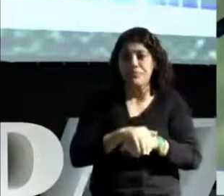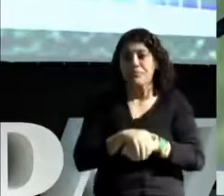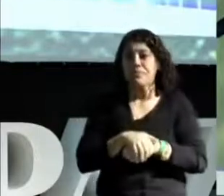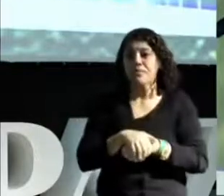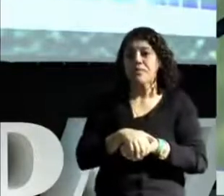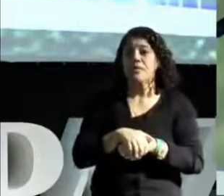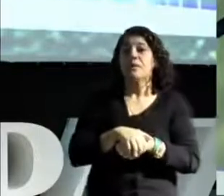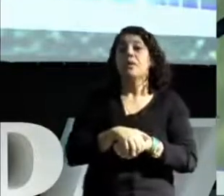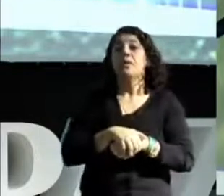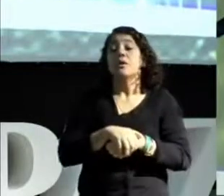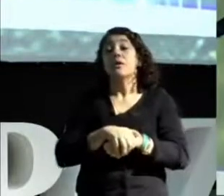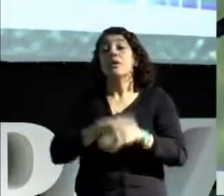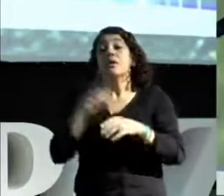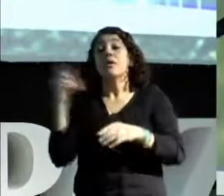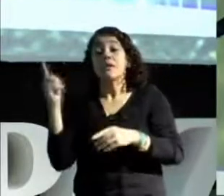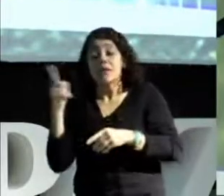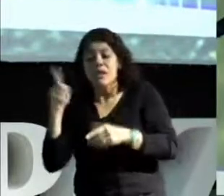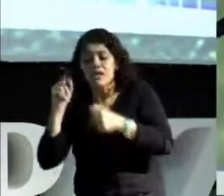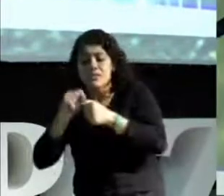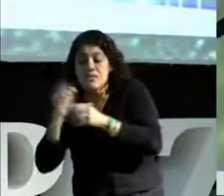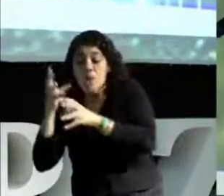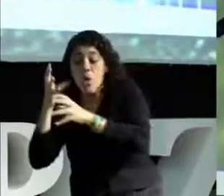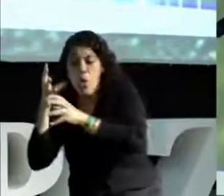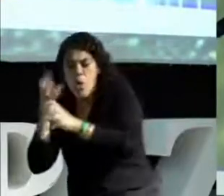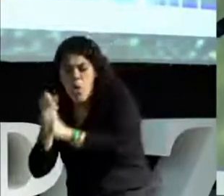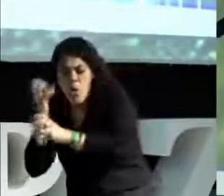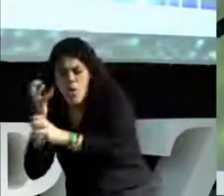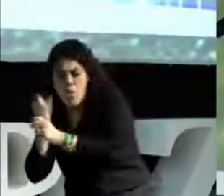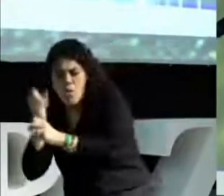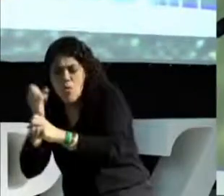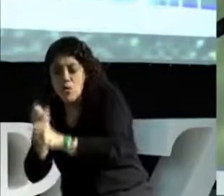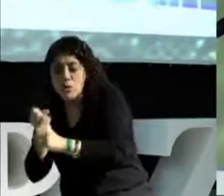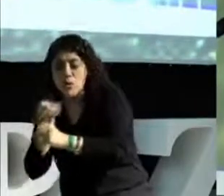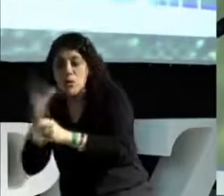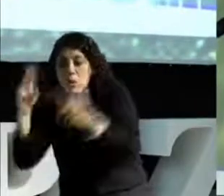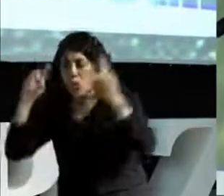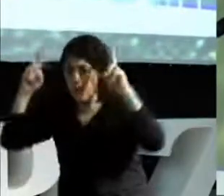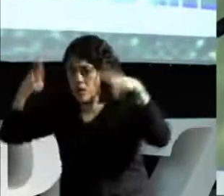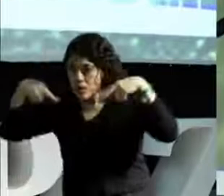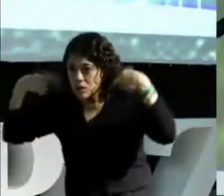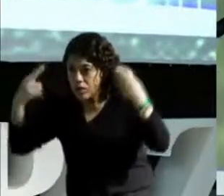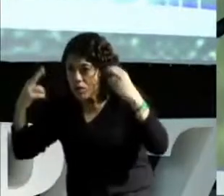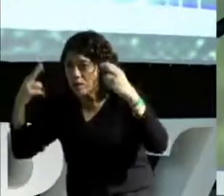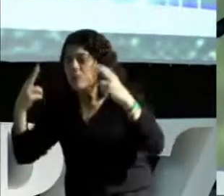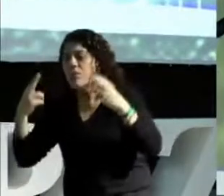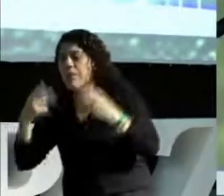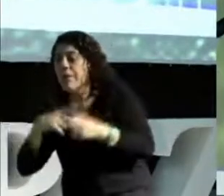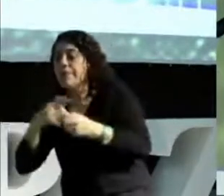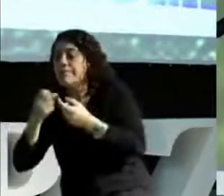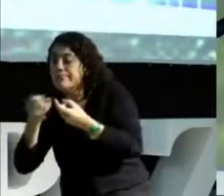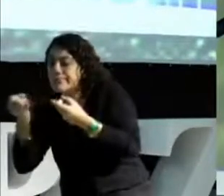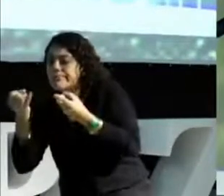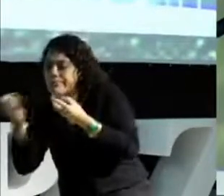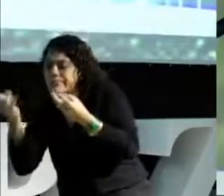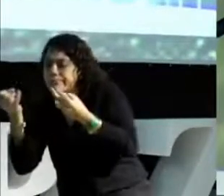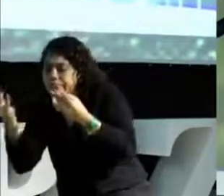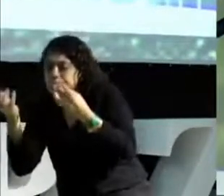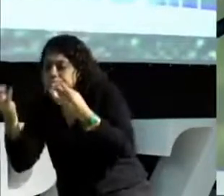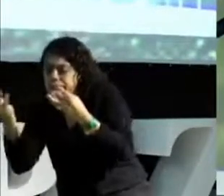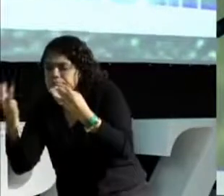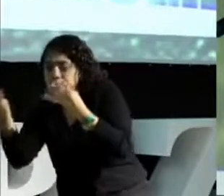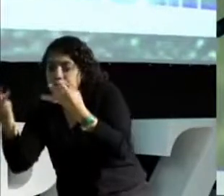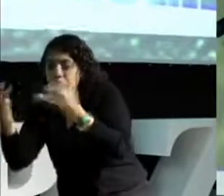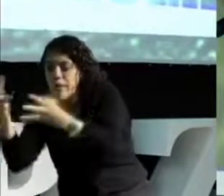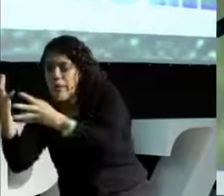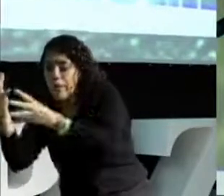é cálculo. Então eles faziam as contas com pedrinhas. Quantas ovelhas? 25, aí 25 pedrinhas. Levou mais quanto? Mais 12, aí mais 12 pedrinhas. Depois